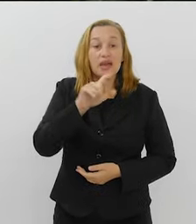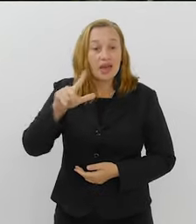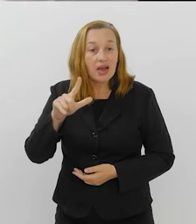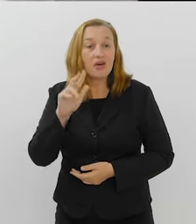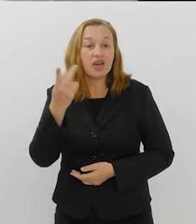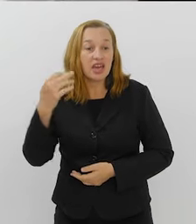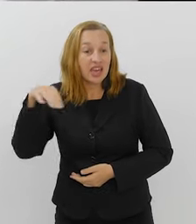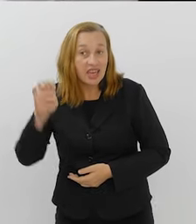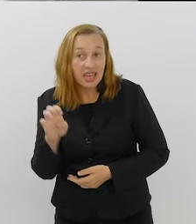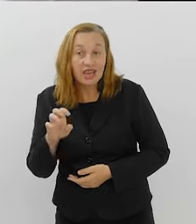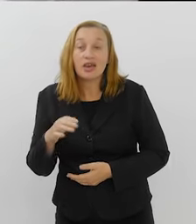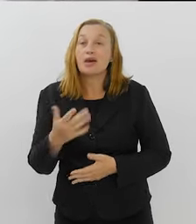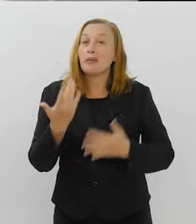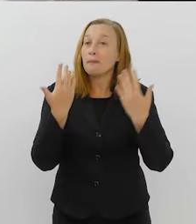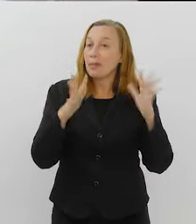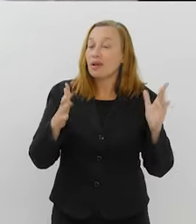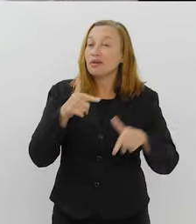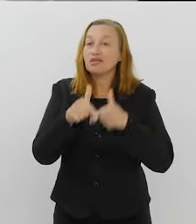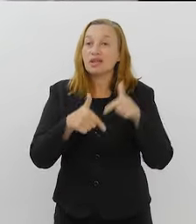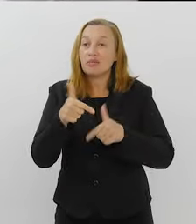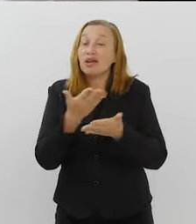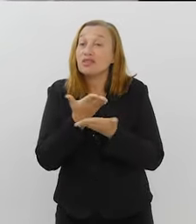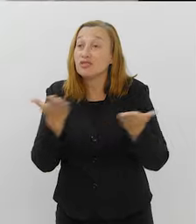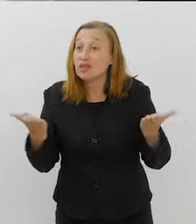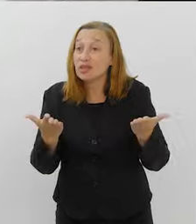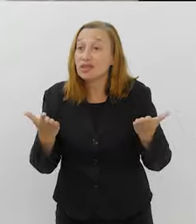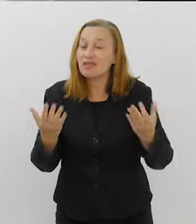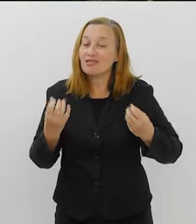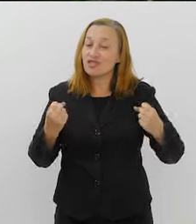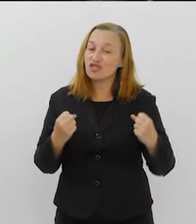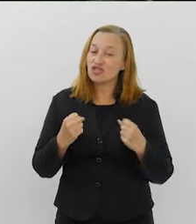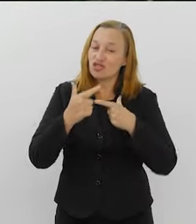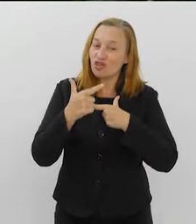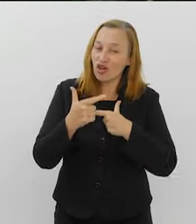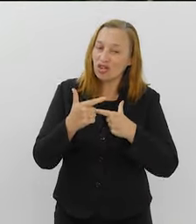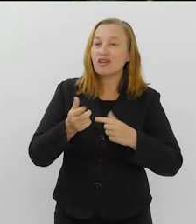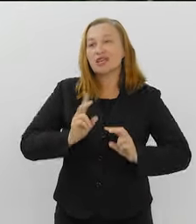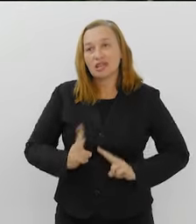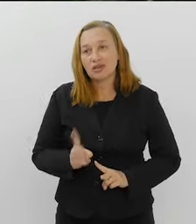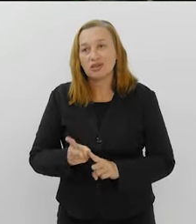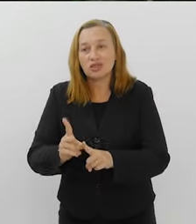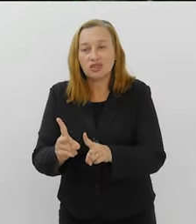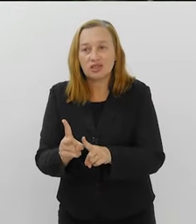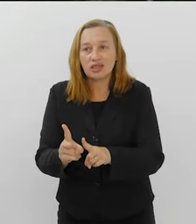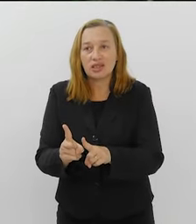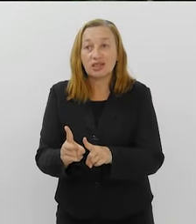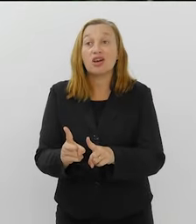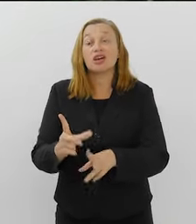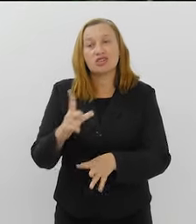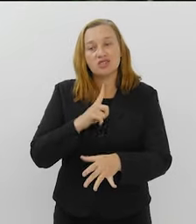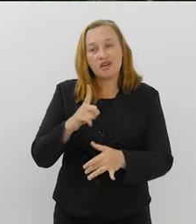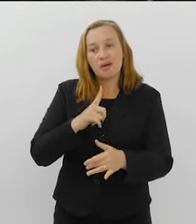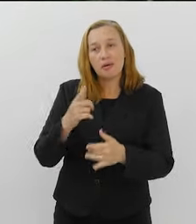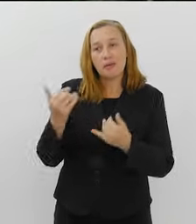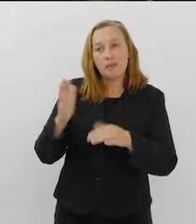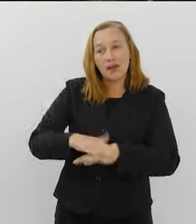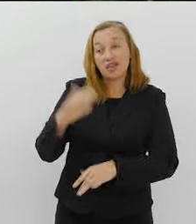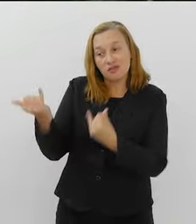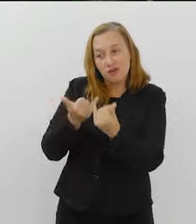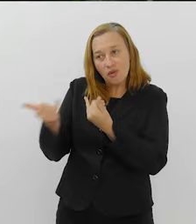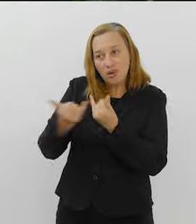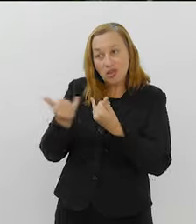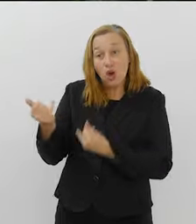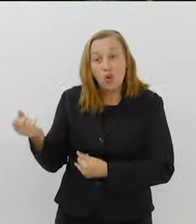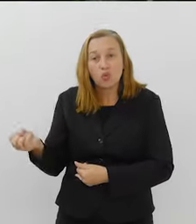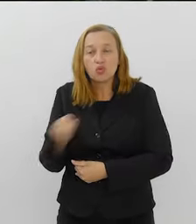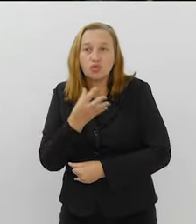Obrigada, Henrico. Parabéns pelo trabalho de vocês. E sorte aí para vocês continuarem. Assim que tiver mais novidades, a